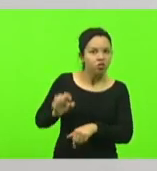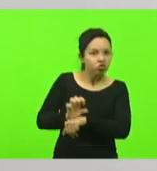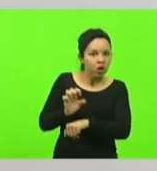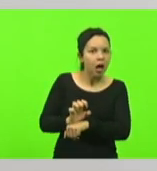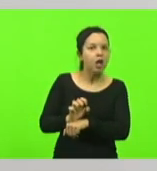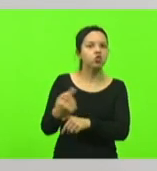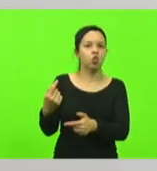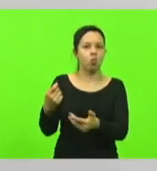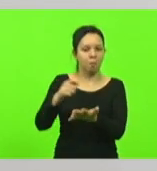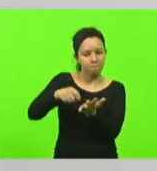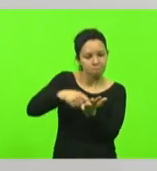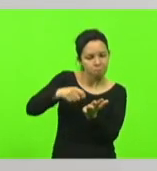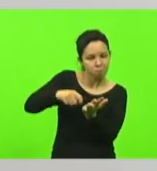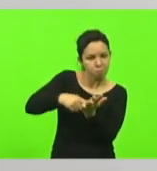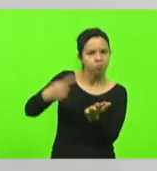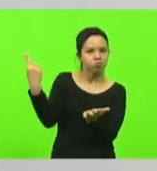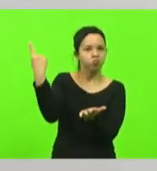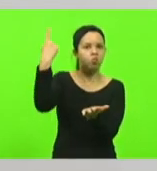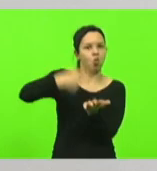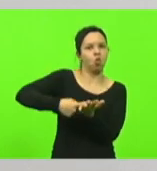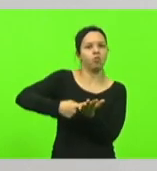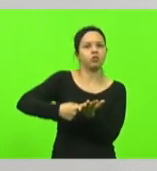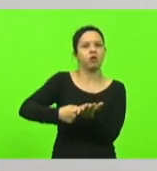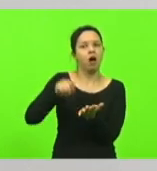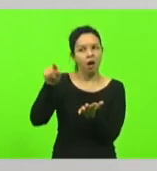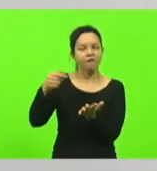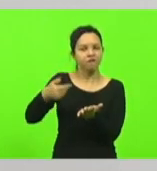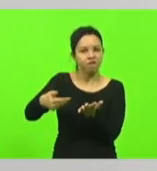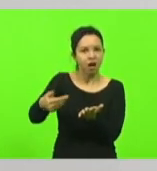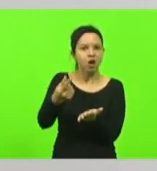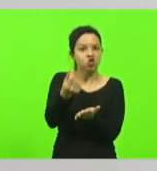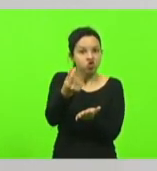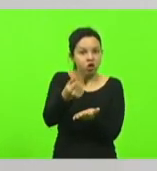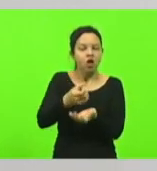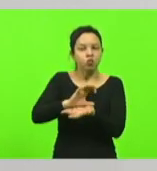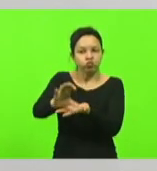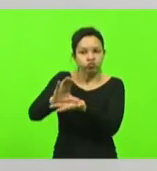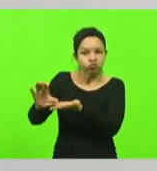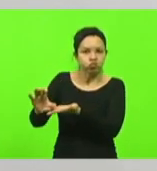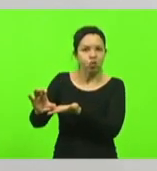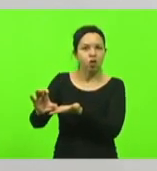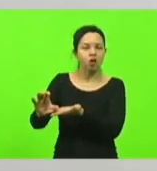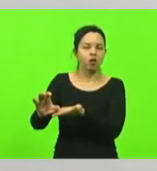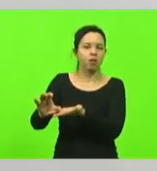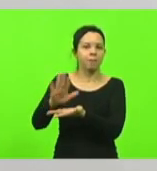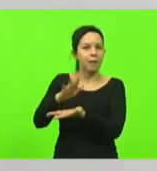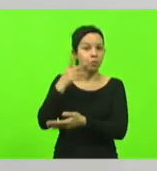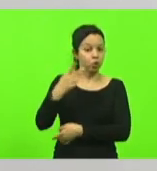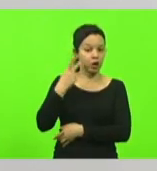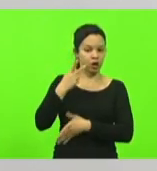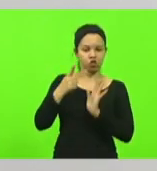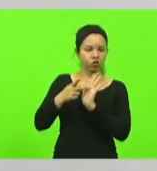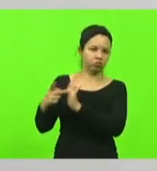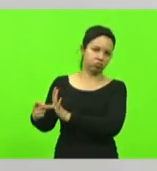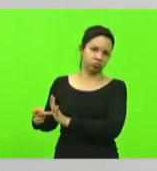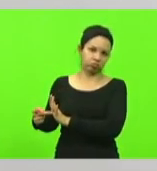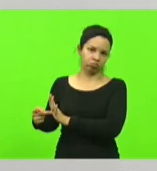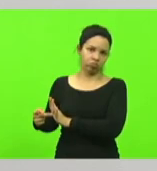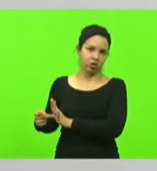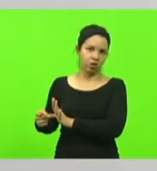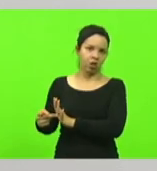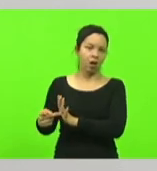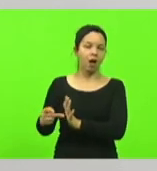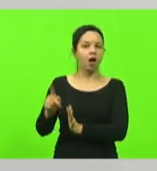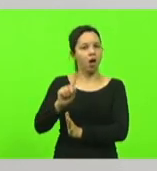comprometendo a fazer uma distribuição que não seja política do efetivo. Uma distribuição que não seja